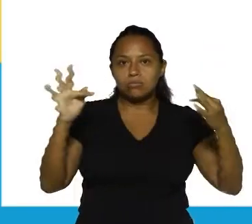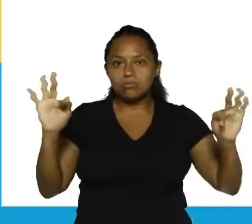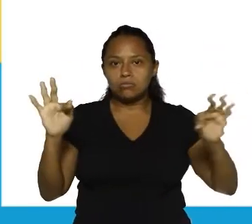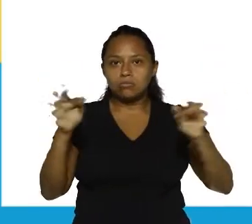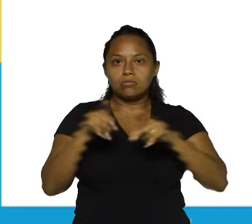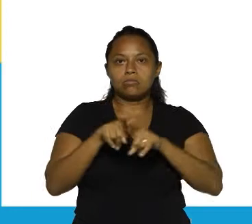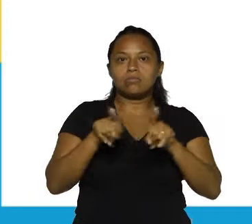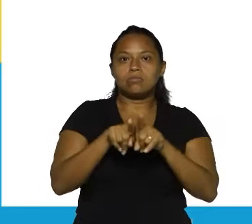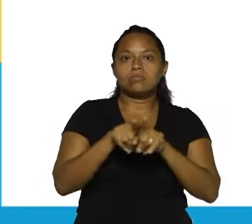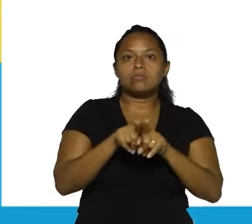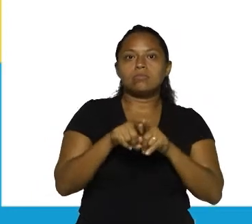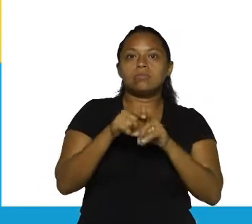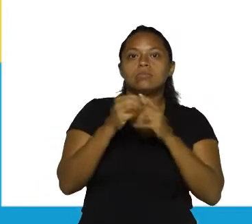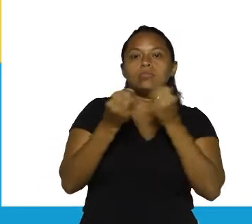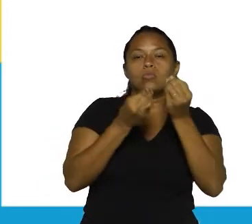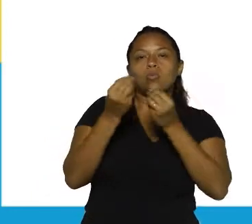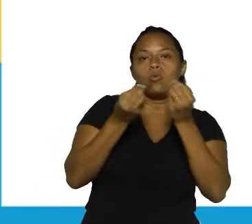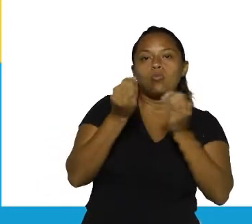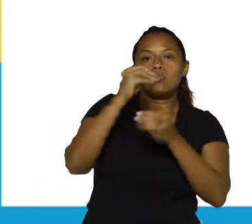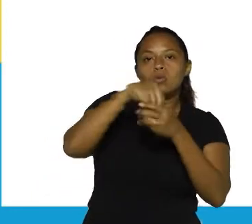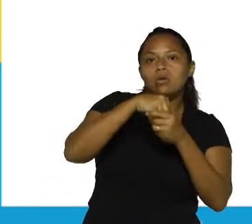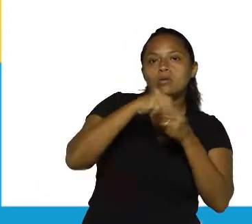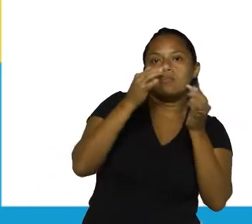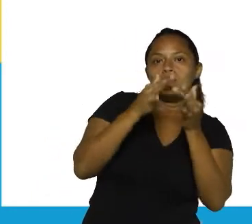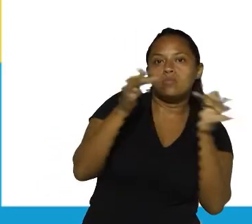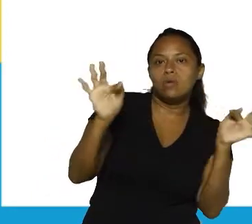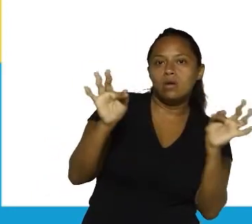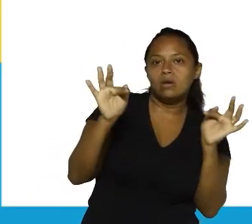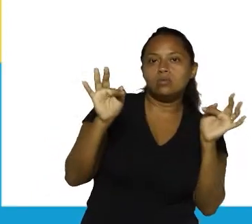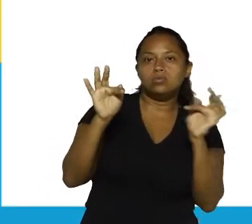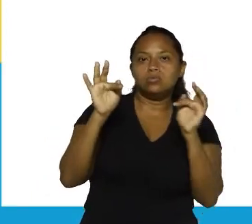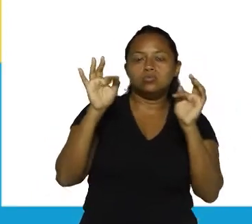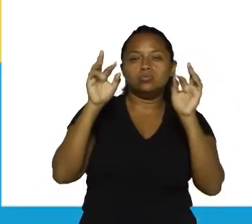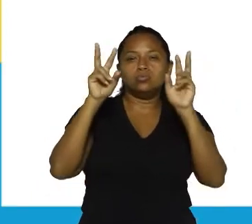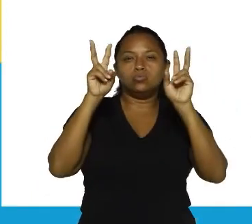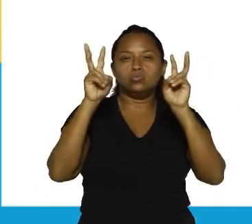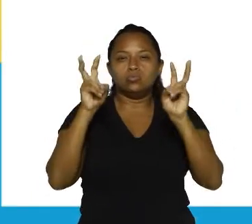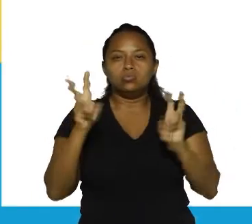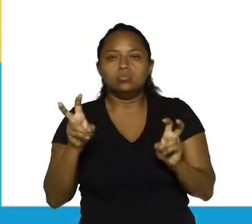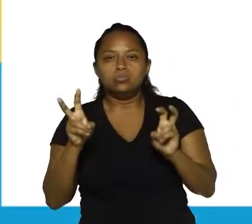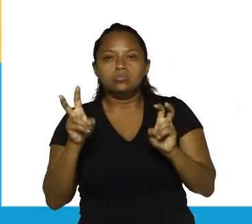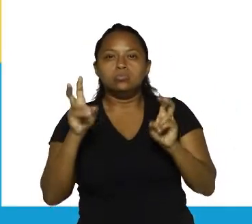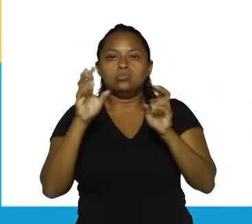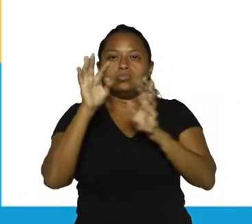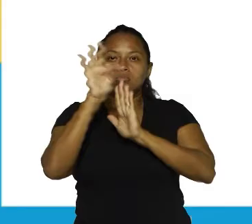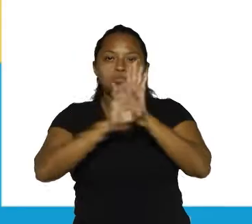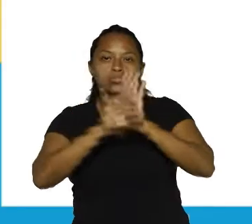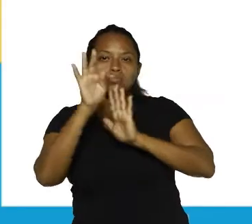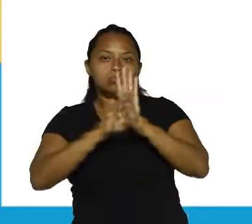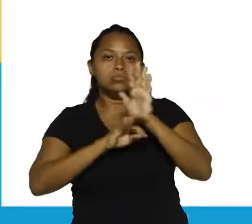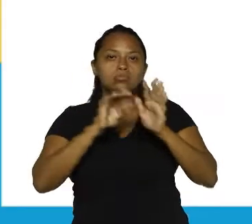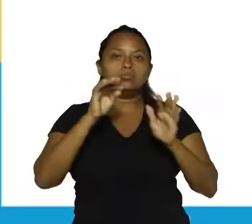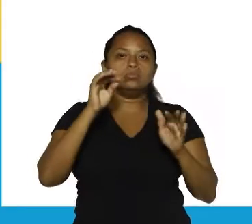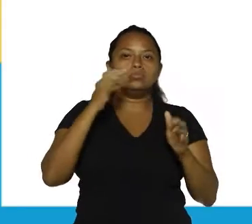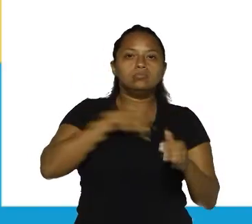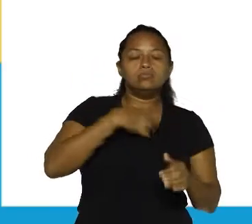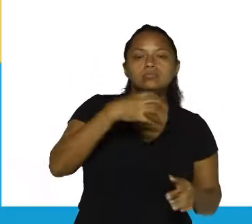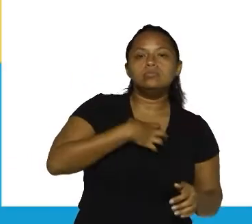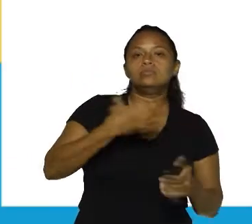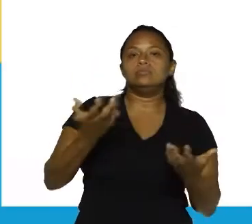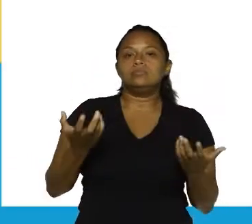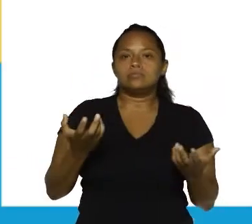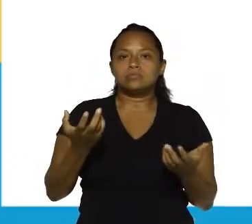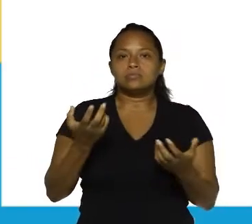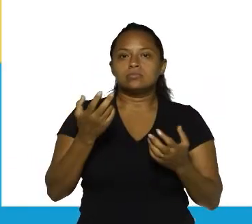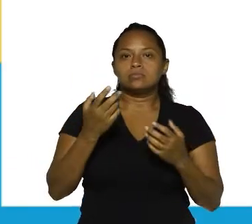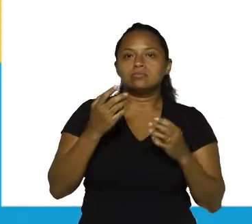E, logicamente, entre as frases, né? Dentro de um texto. Incluindo aí uma relação lógica de sentido entre